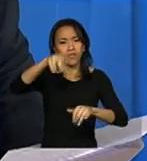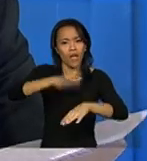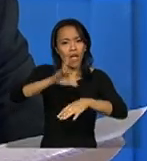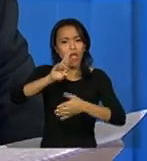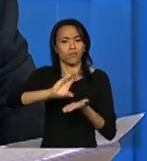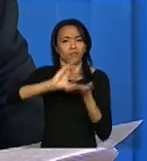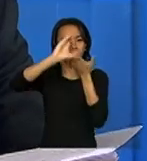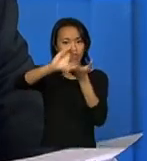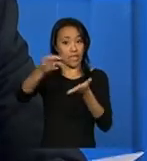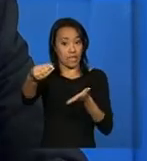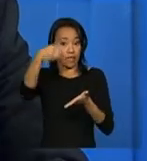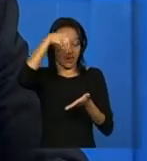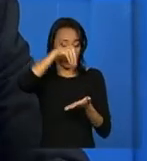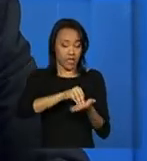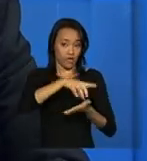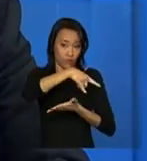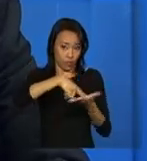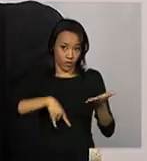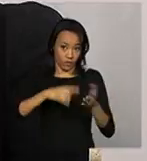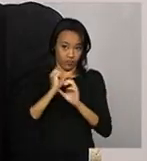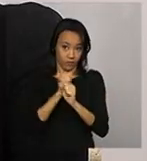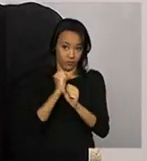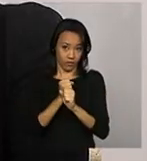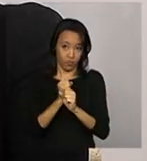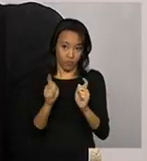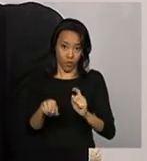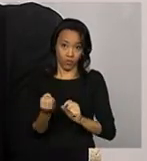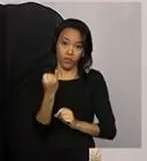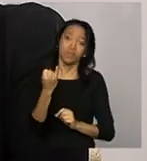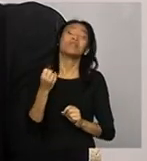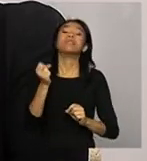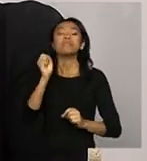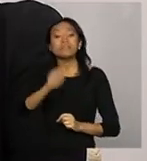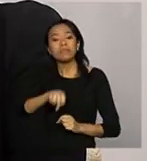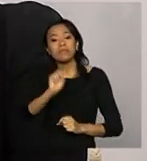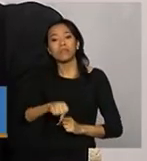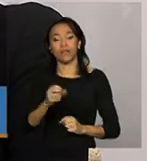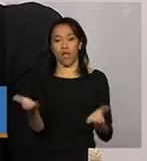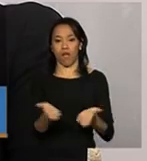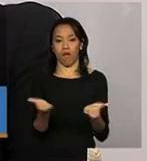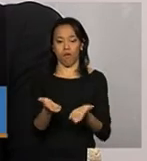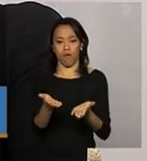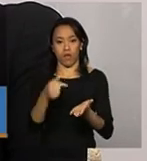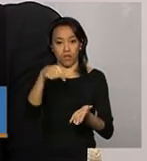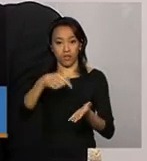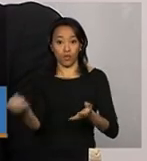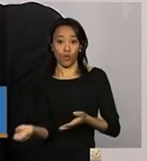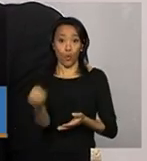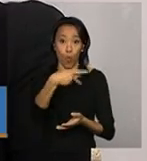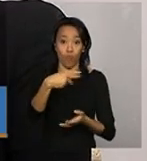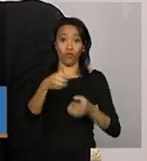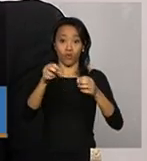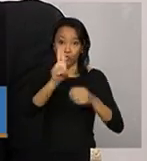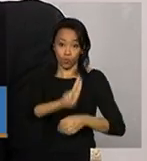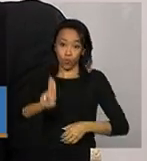demonstrativo físico-financeiro? Sim, com certeza. Agora, nesse novo sistema,